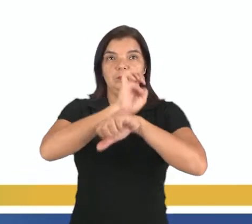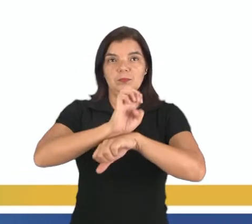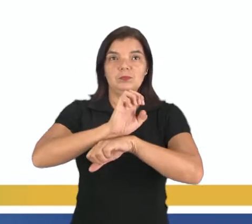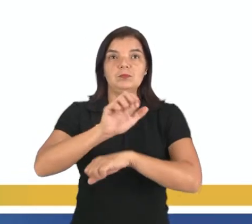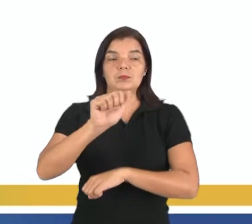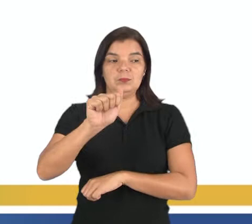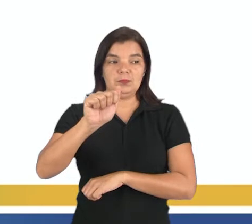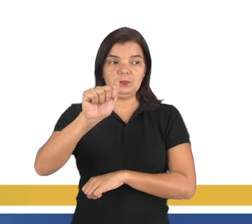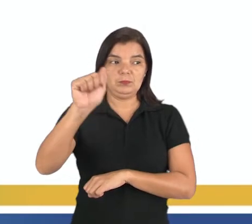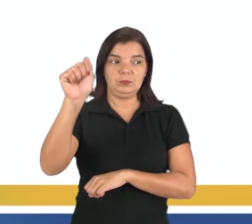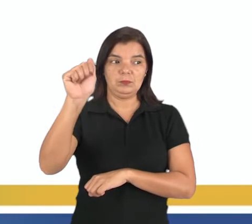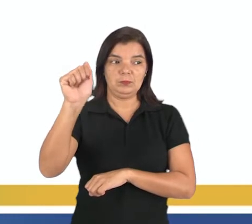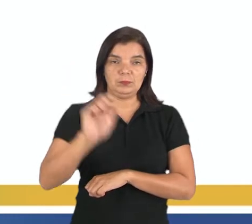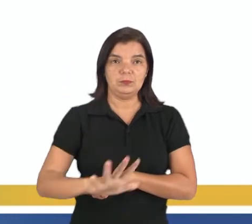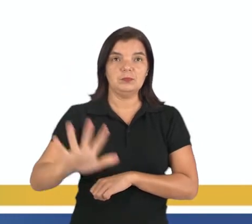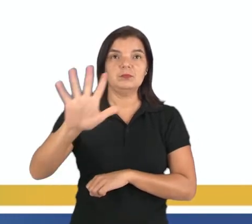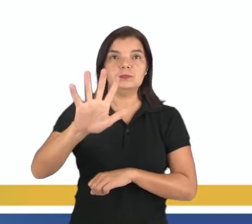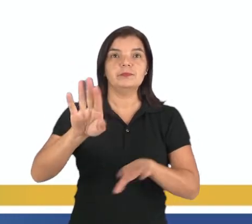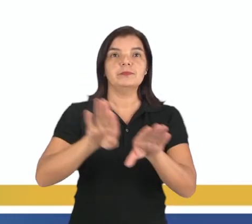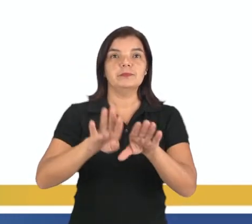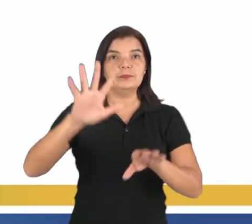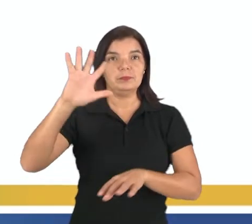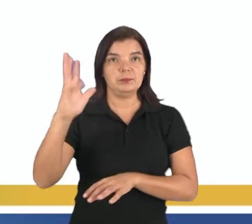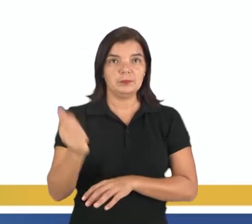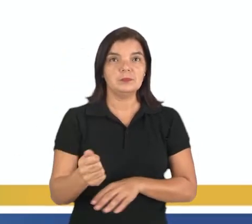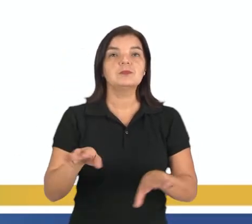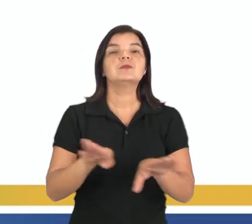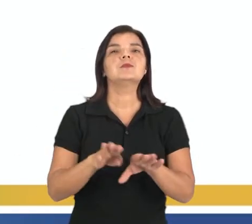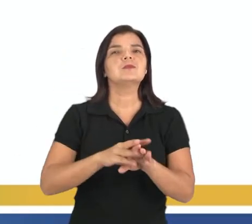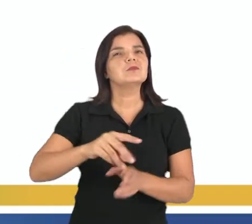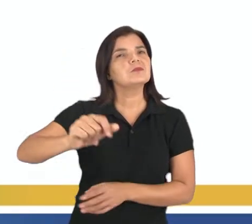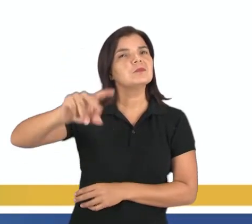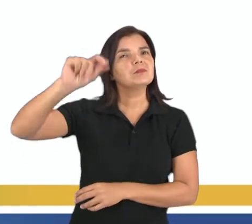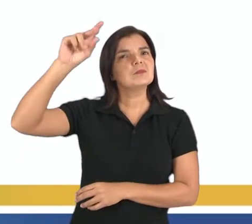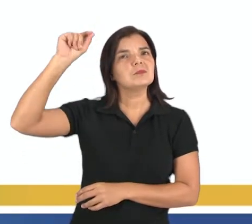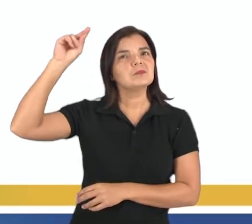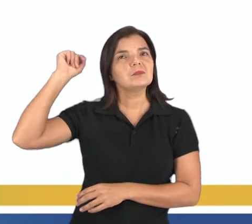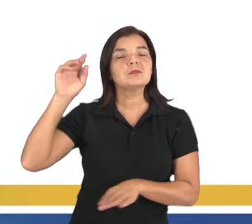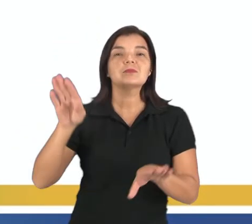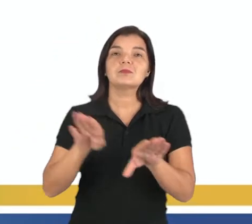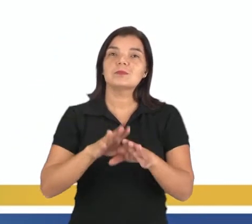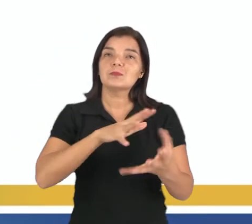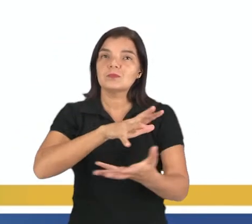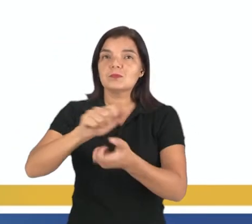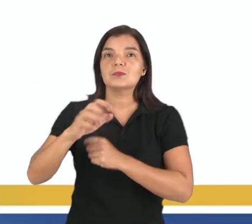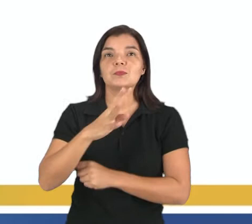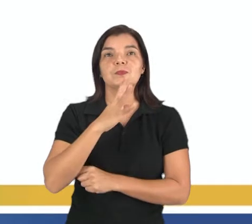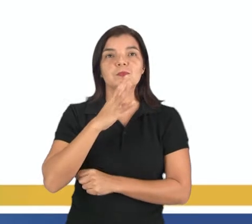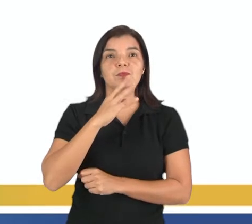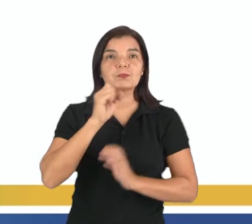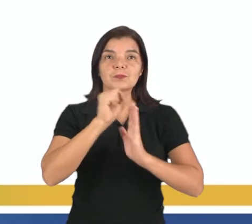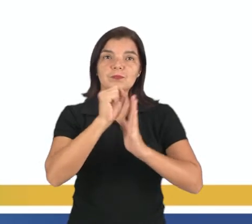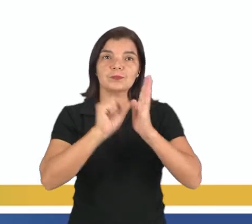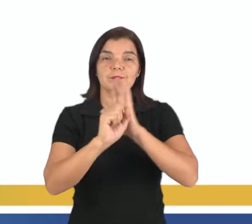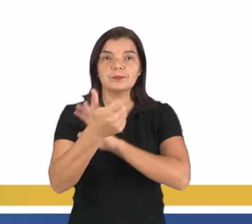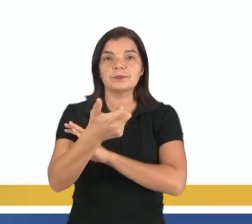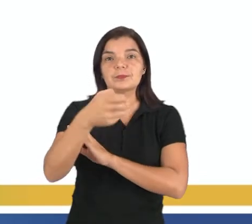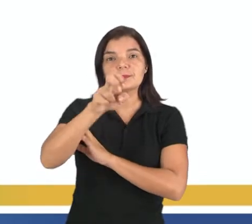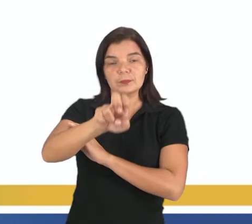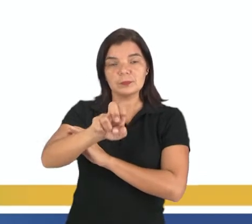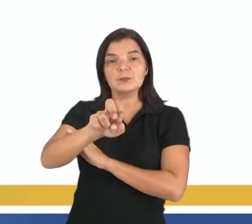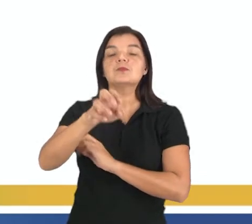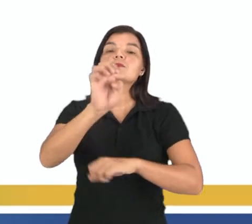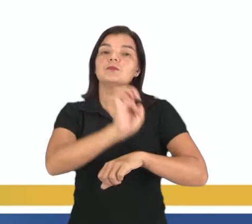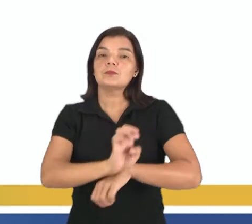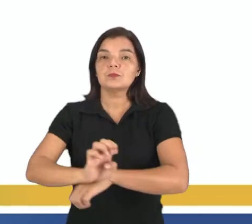Ásia, África, é a área de ocupação mais antiga do mundo. Era um mundo conhecido no século XV, que os